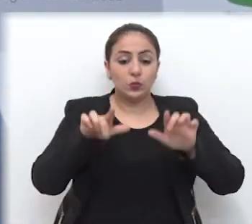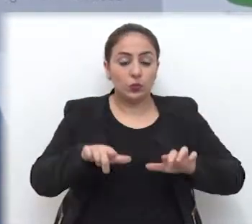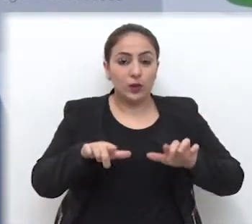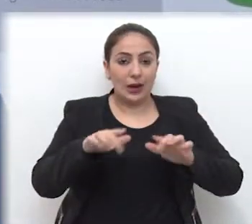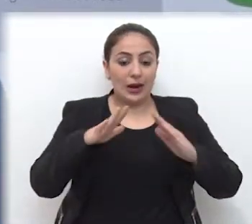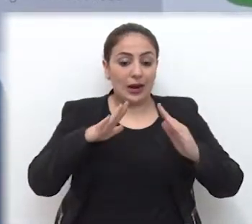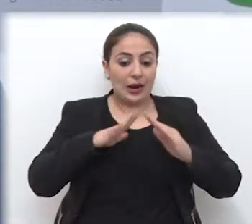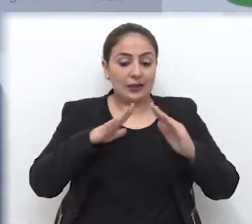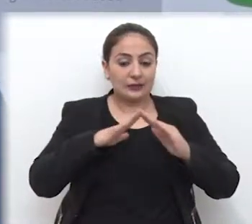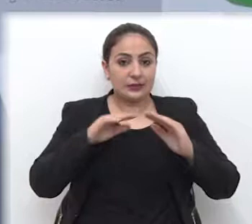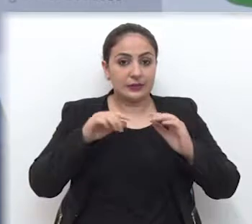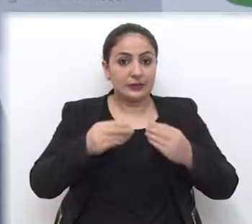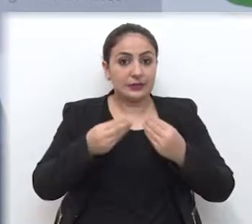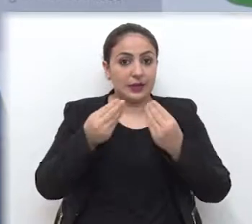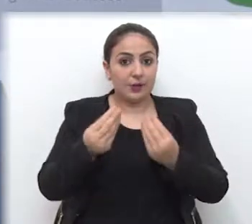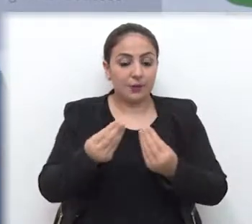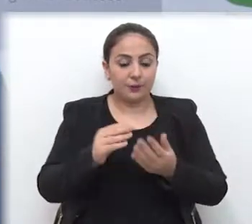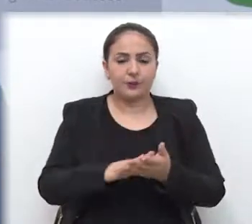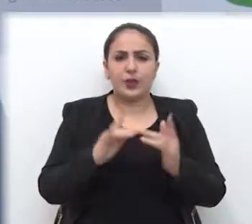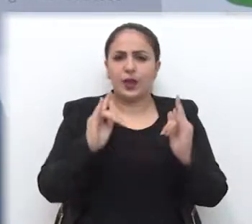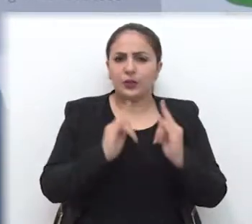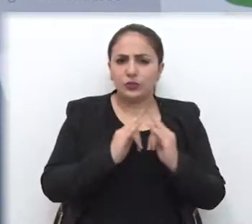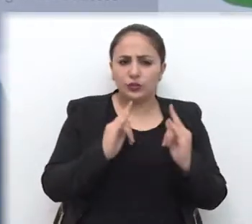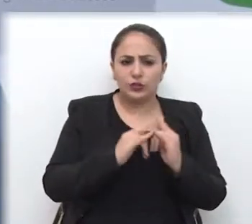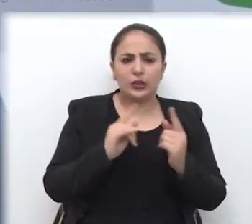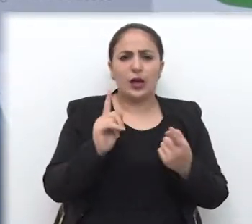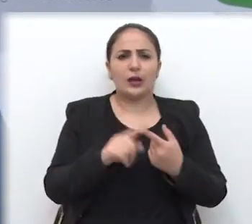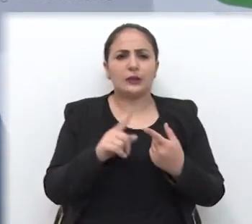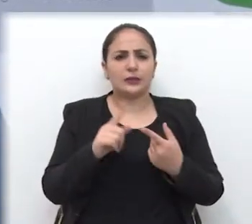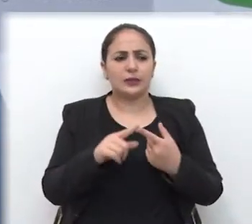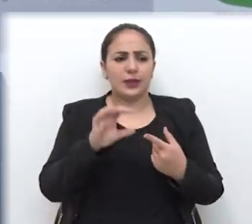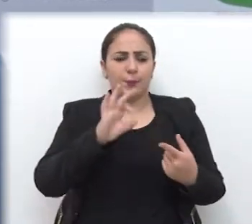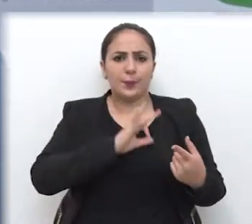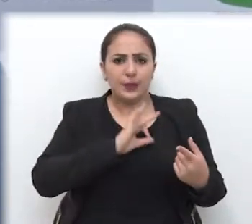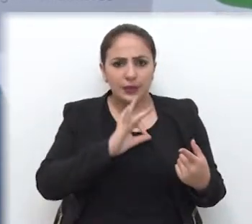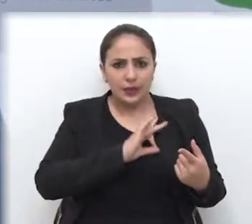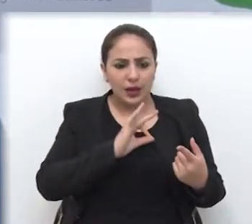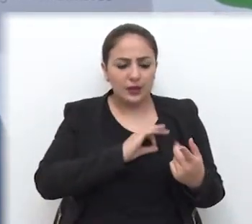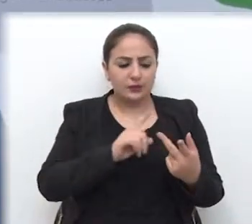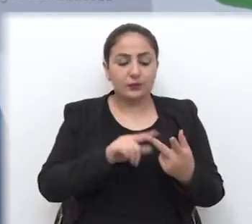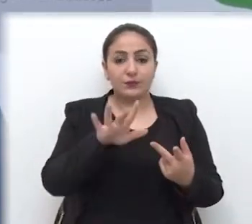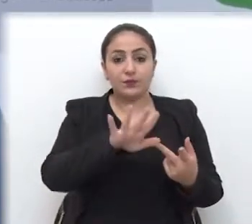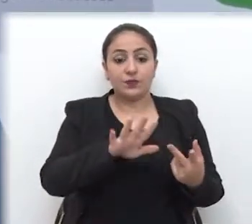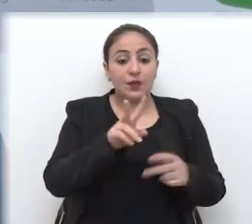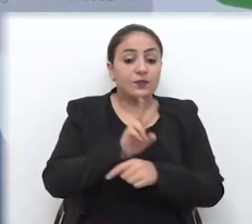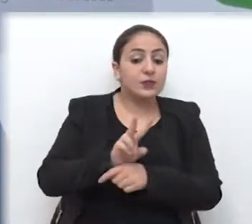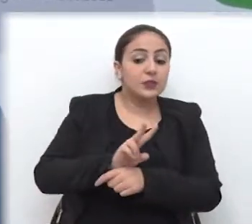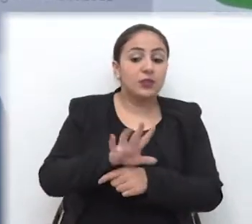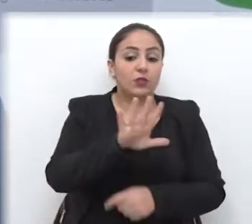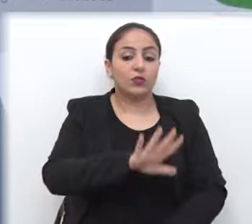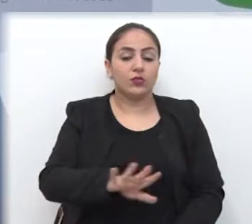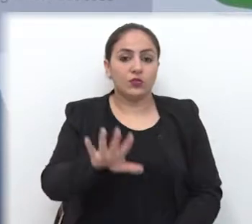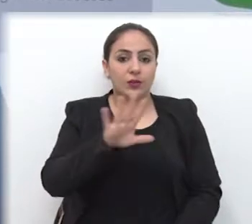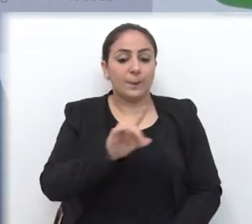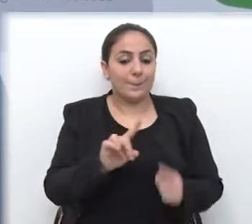ferramenta, esta casa deu. As entidades, obrigada, enfim, a fiscalização em geral, né?